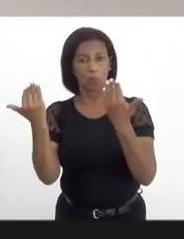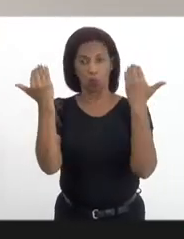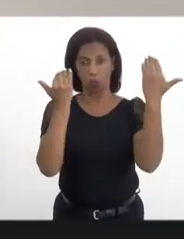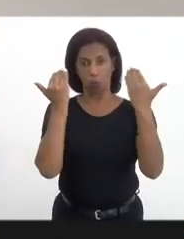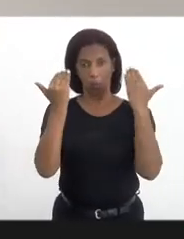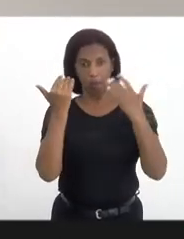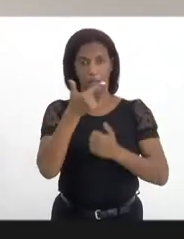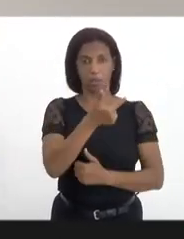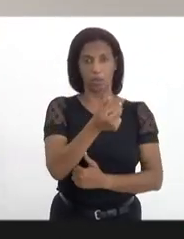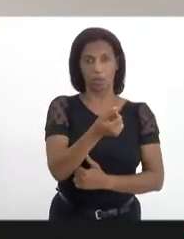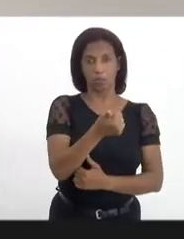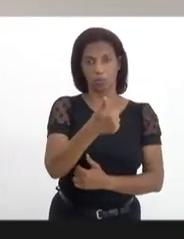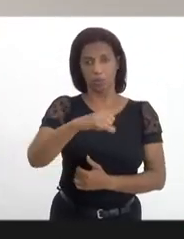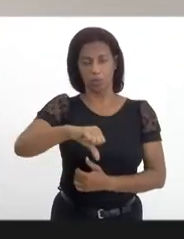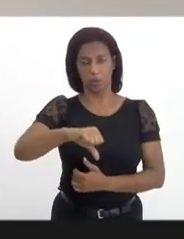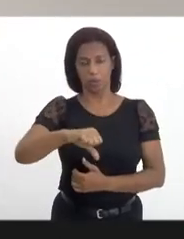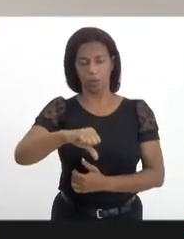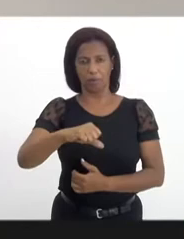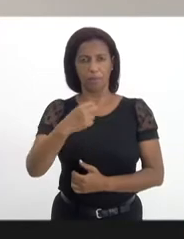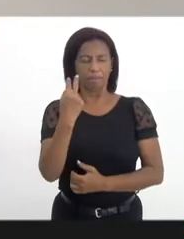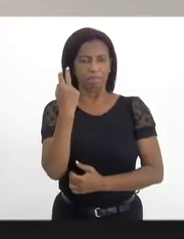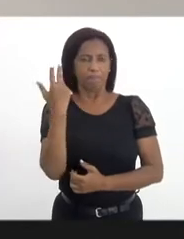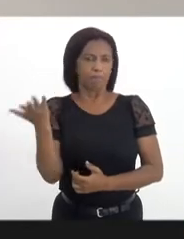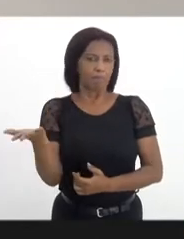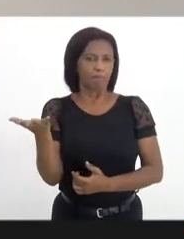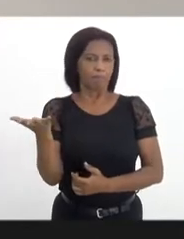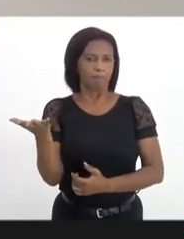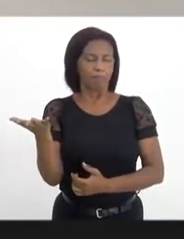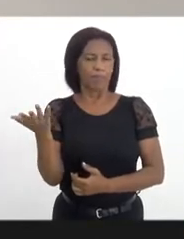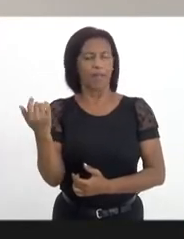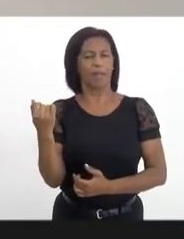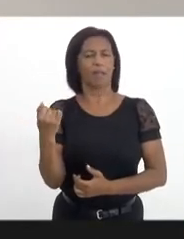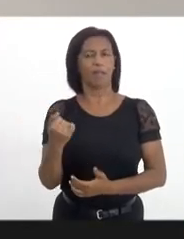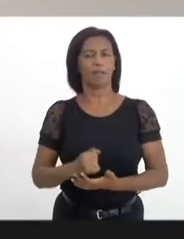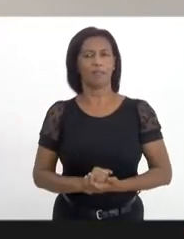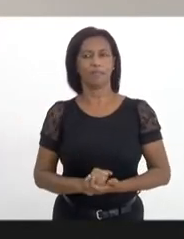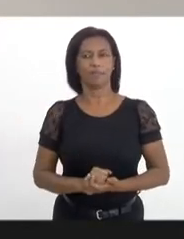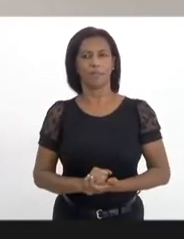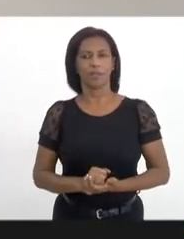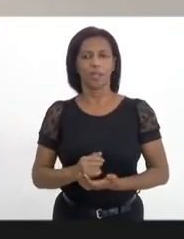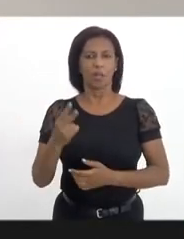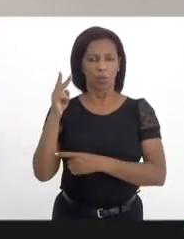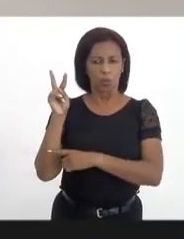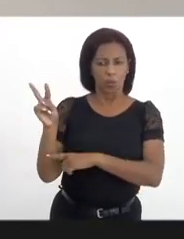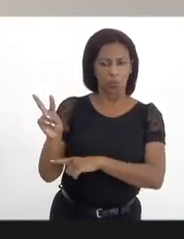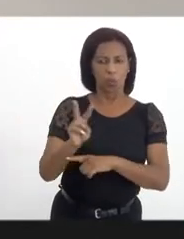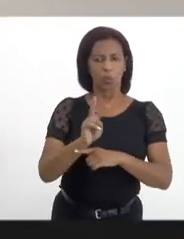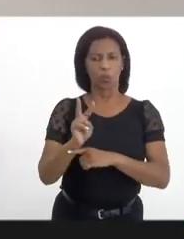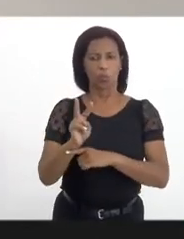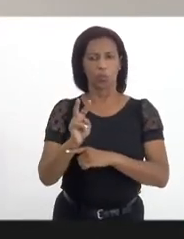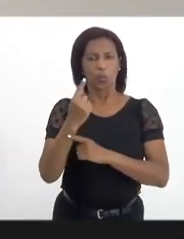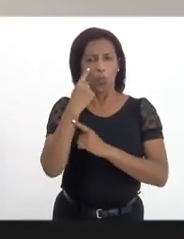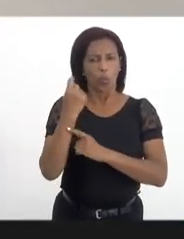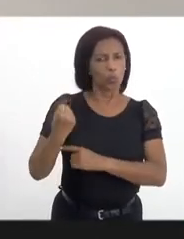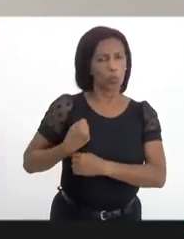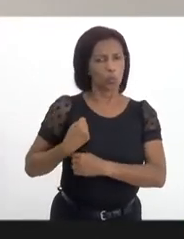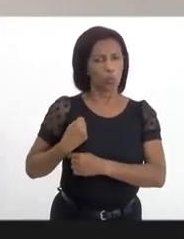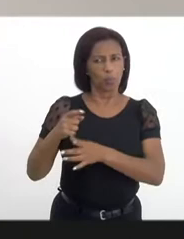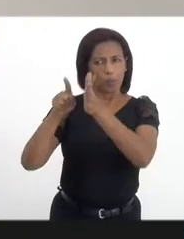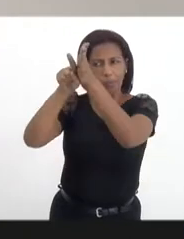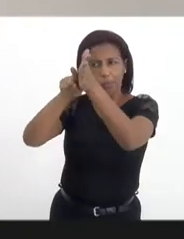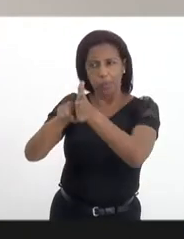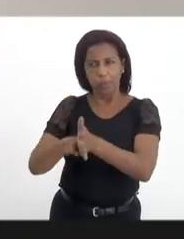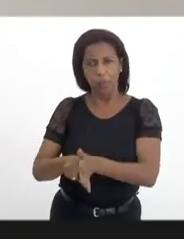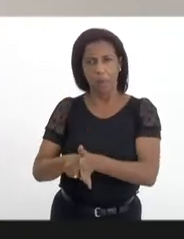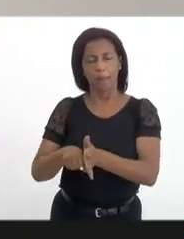Para o Observatório do CRAC da Federação Nacional de Municípios, os números divulgados pelo